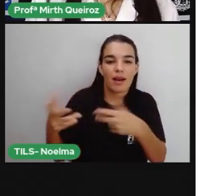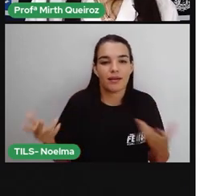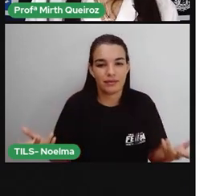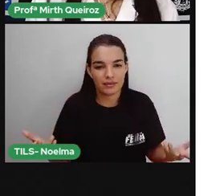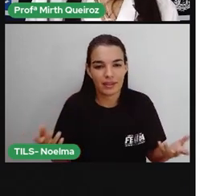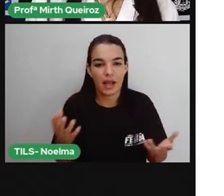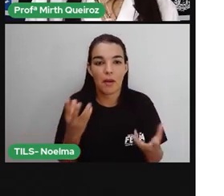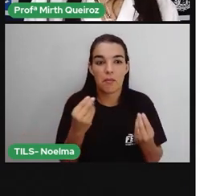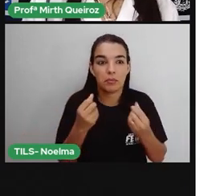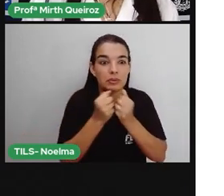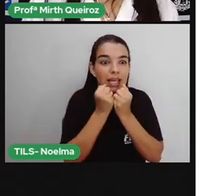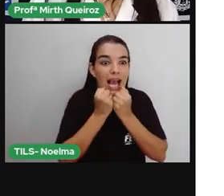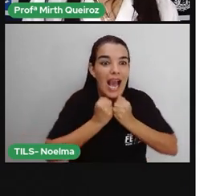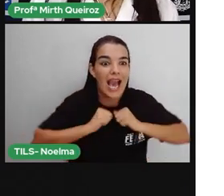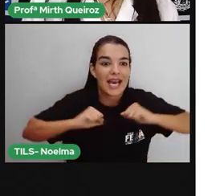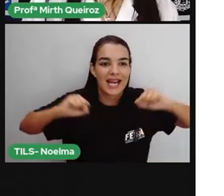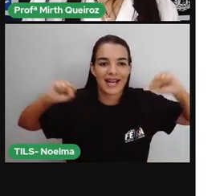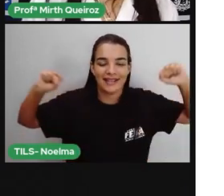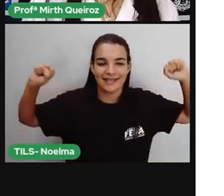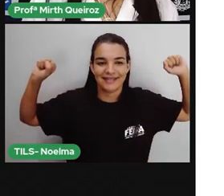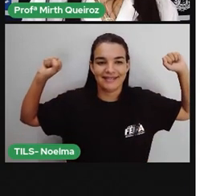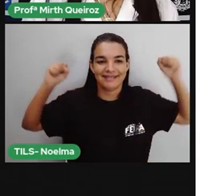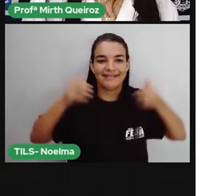Um dos maiores da localidade.